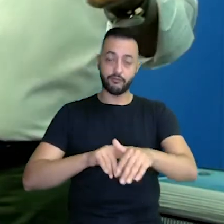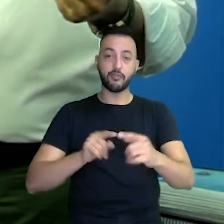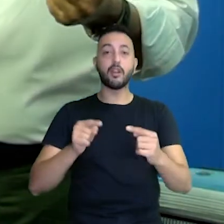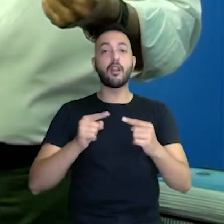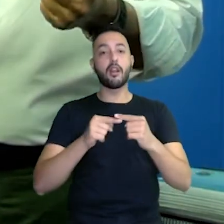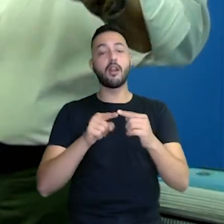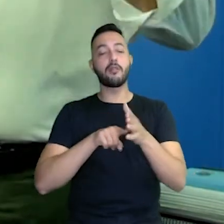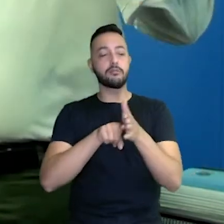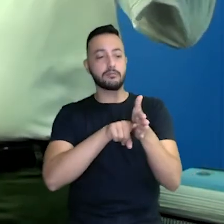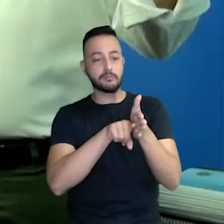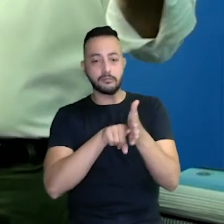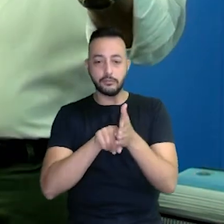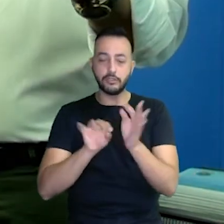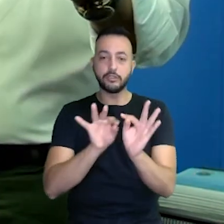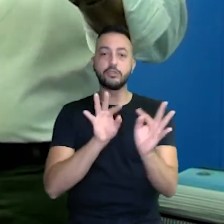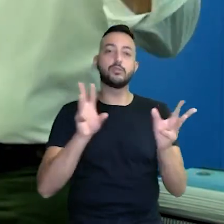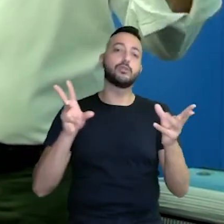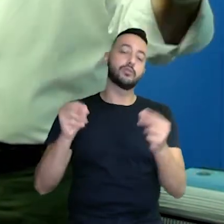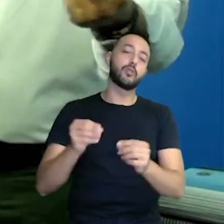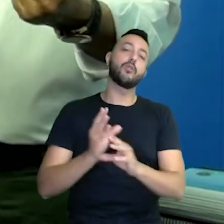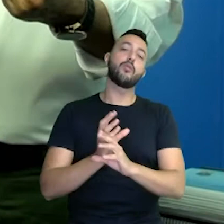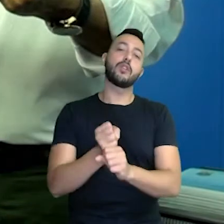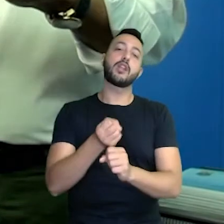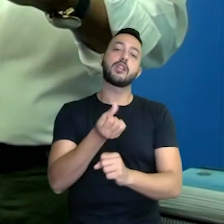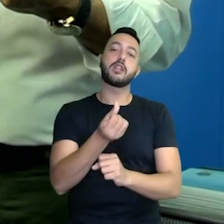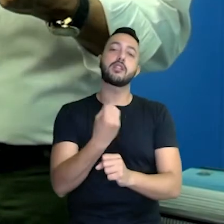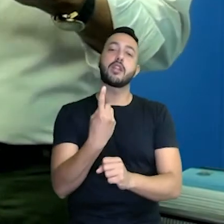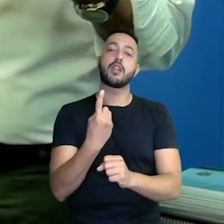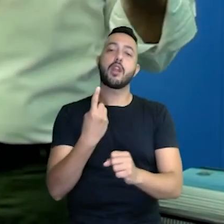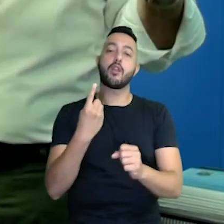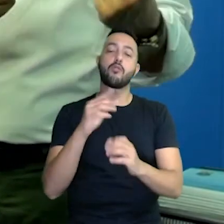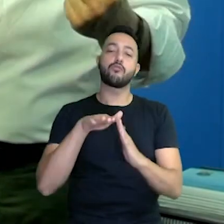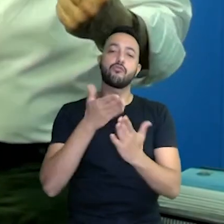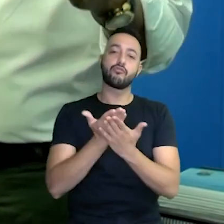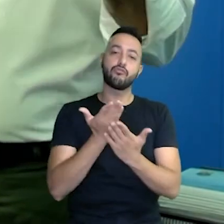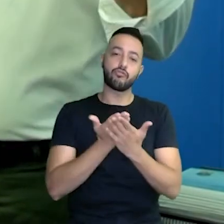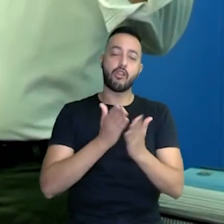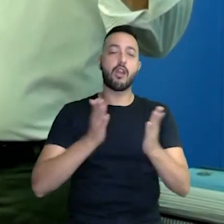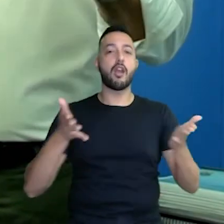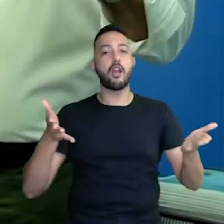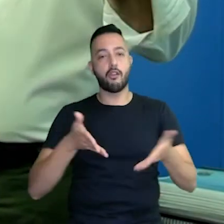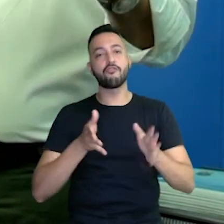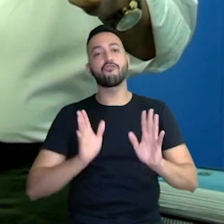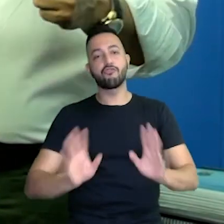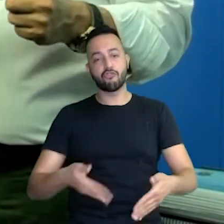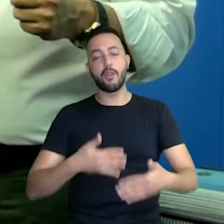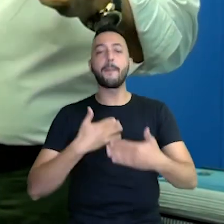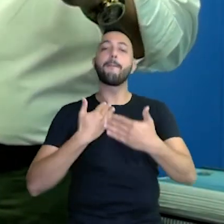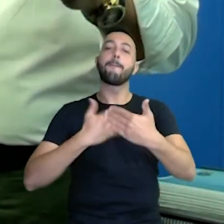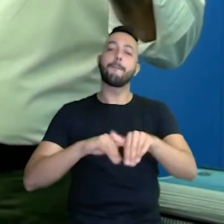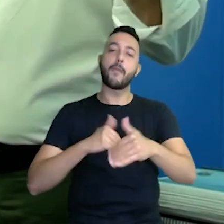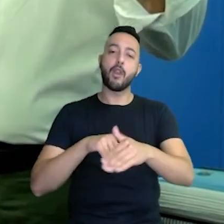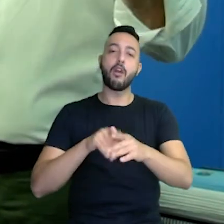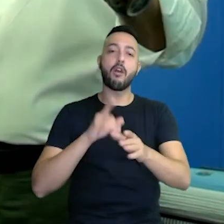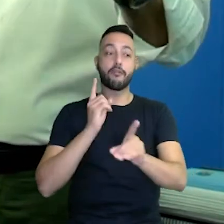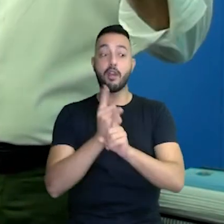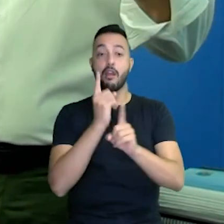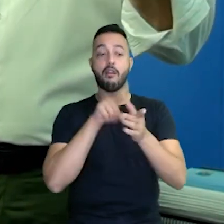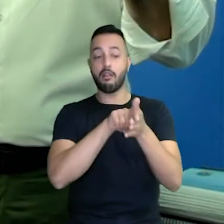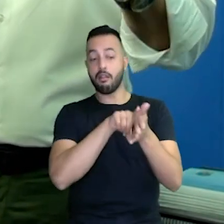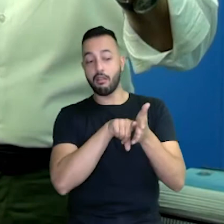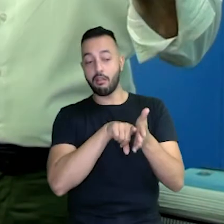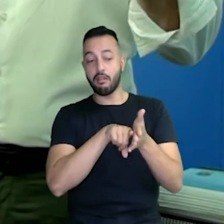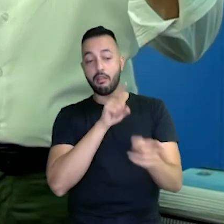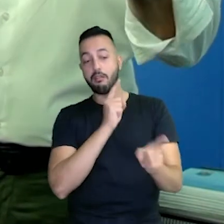diagnóstica, em toda a rede. 61 escolas foram aplicadas agora há pouco, a prova diagnóstica. Então, essa prova